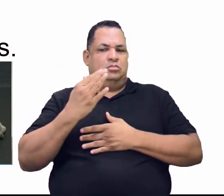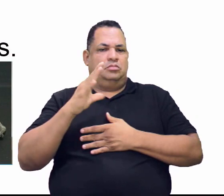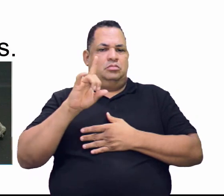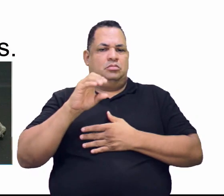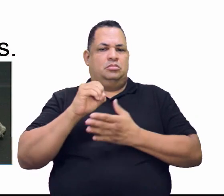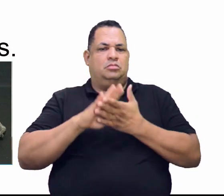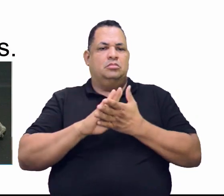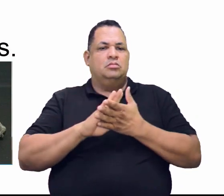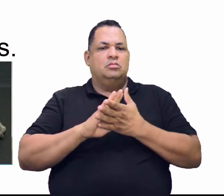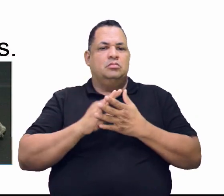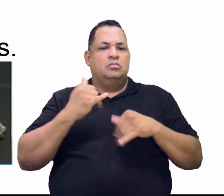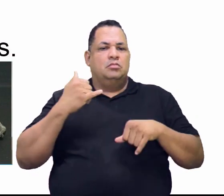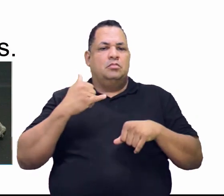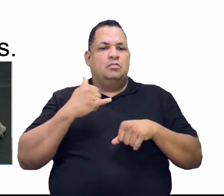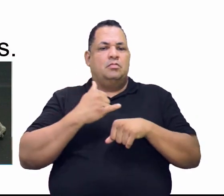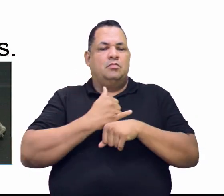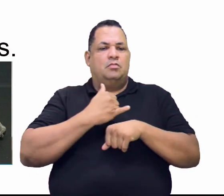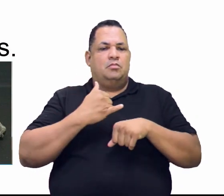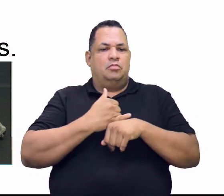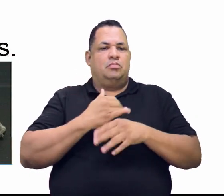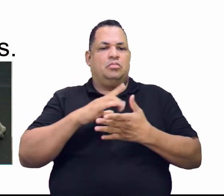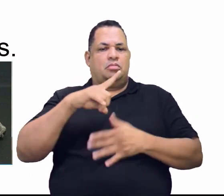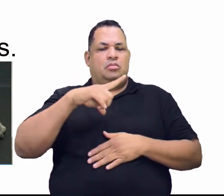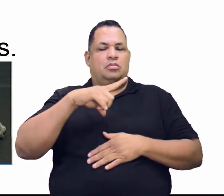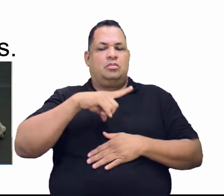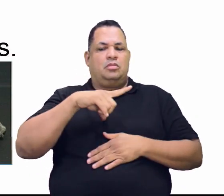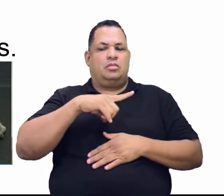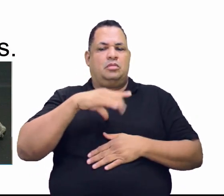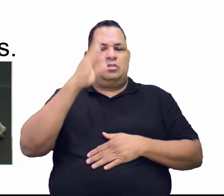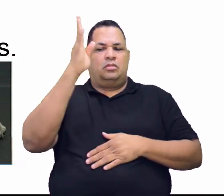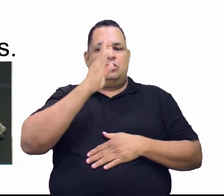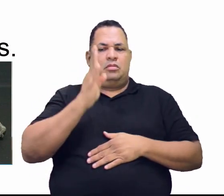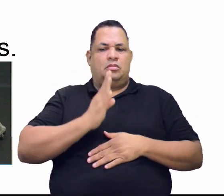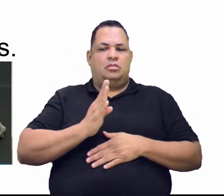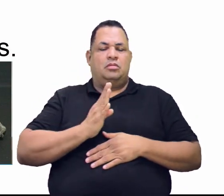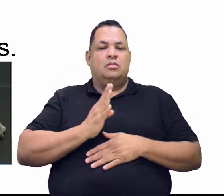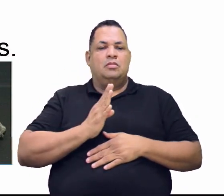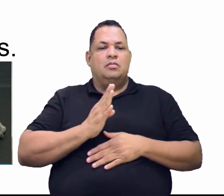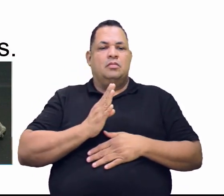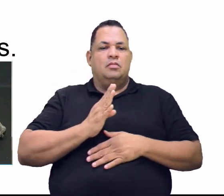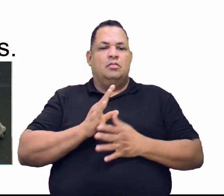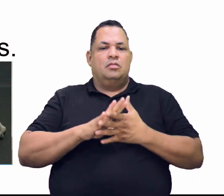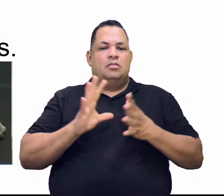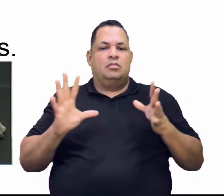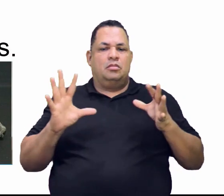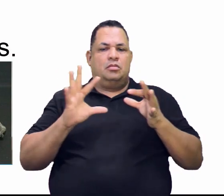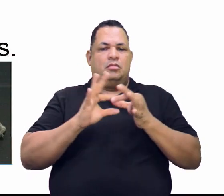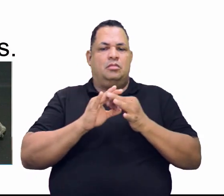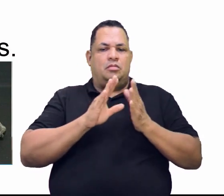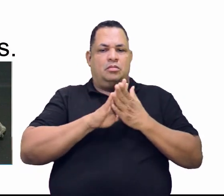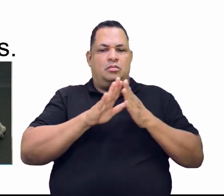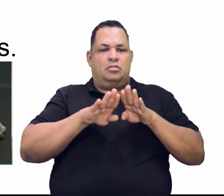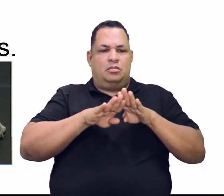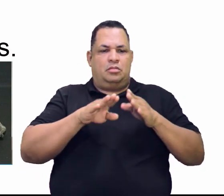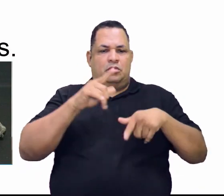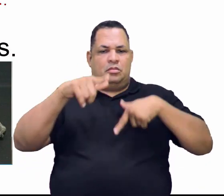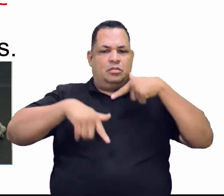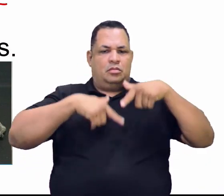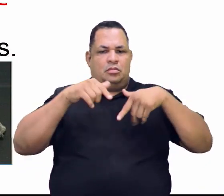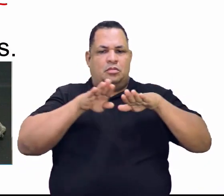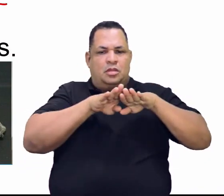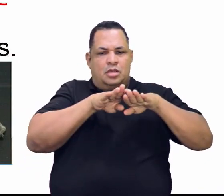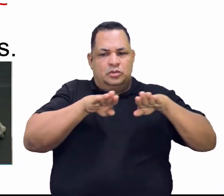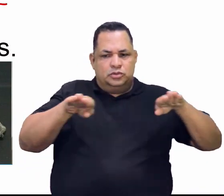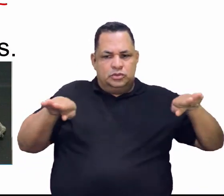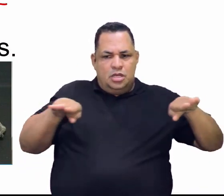mineral abundante no Brasil. Então, está associada à produção